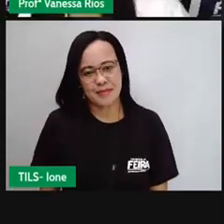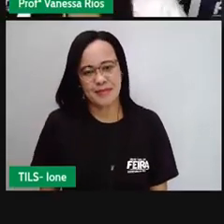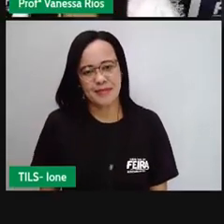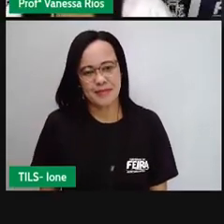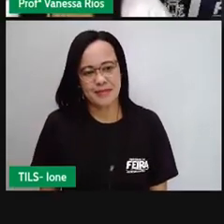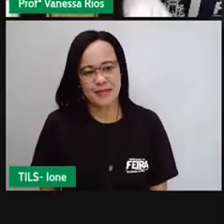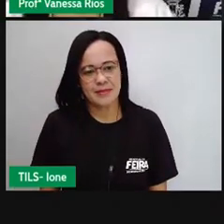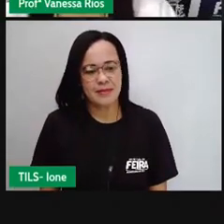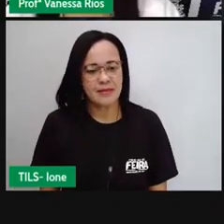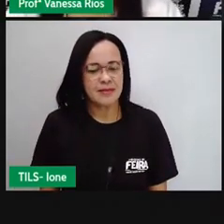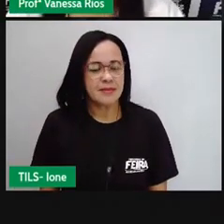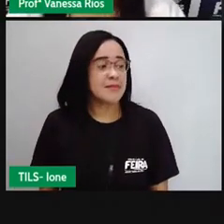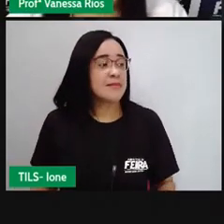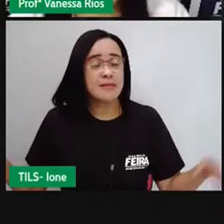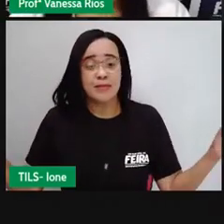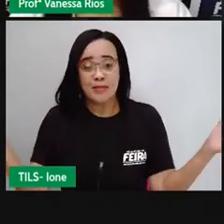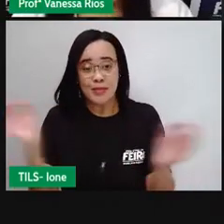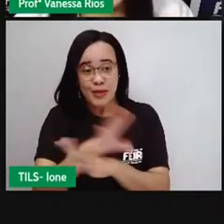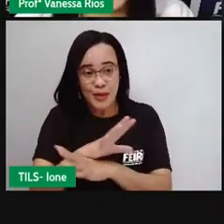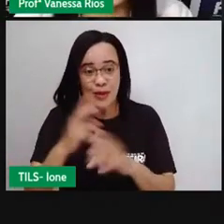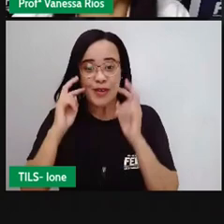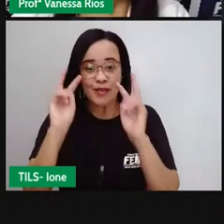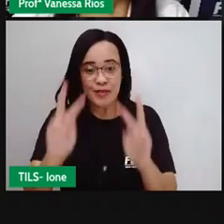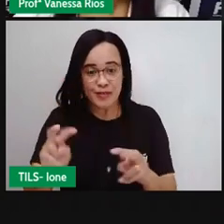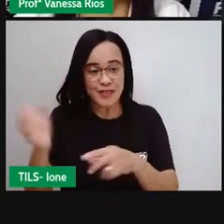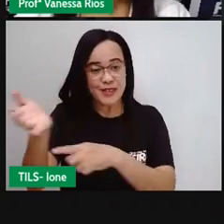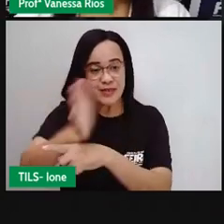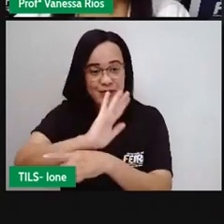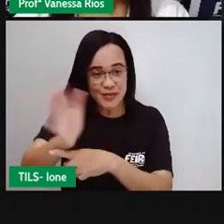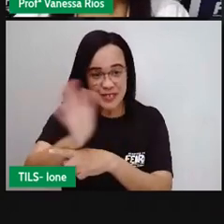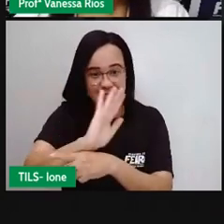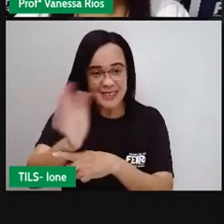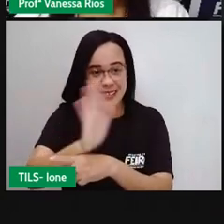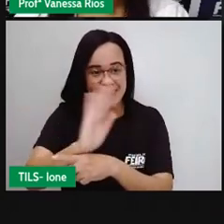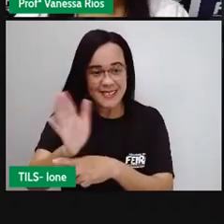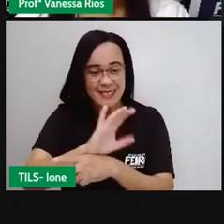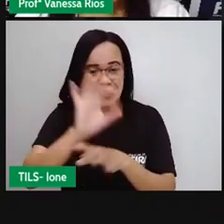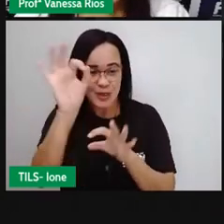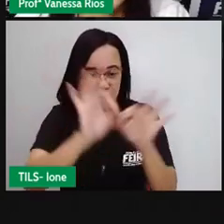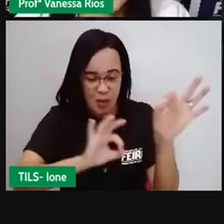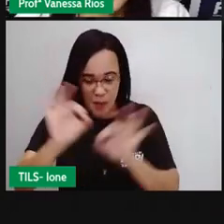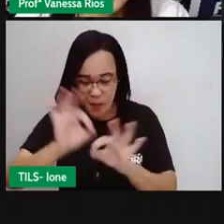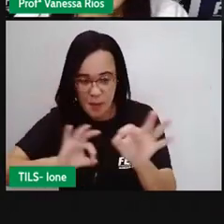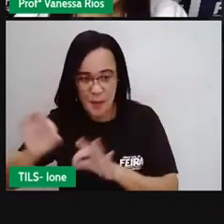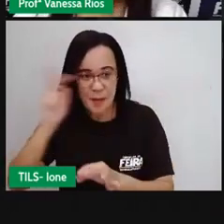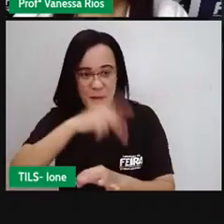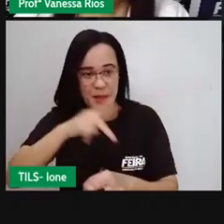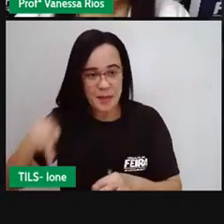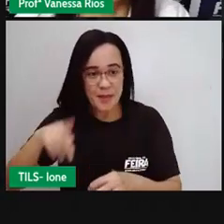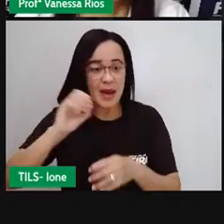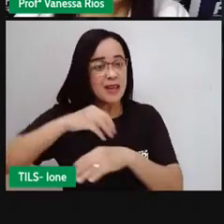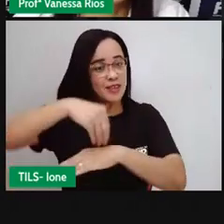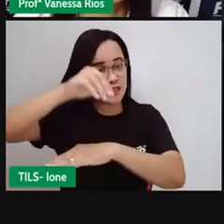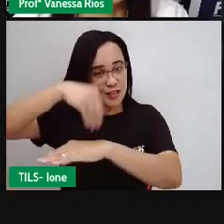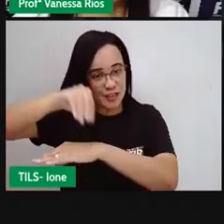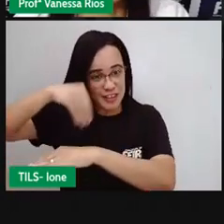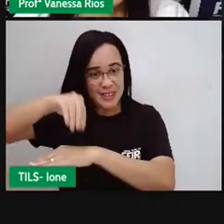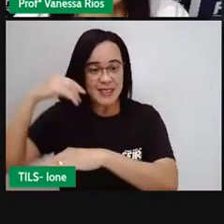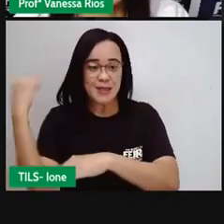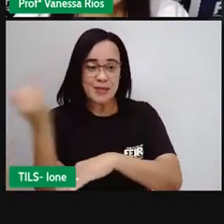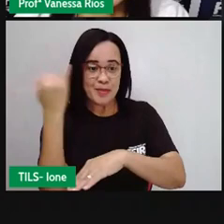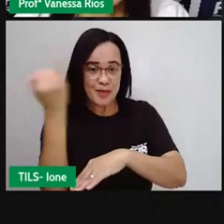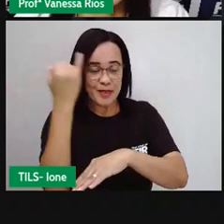Pronto, viram aí, né, acompanharam no vídeo que a própria parou algumas dicas interessantes para que problemas